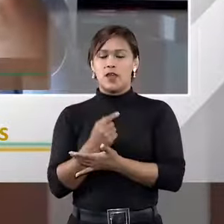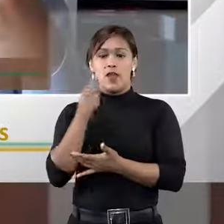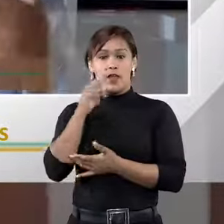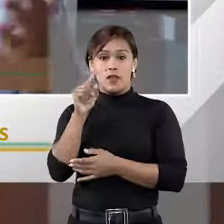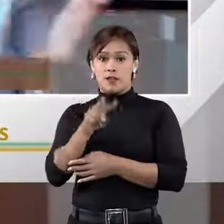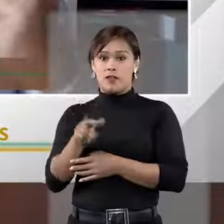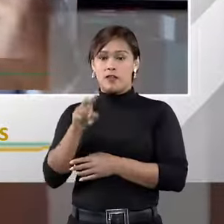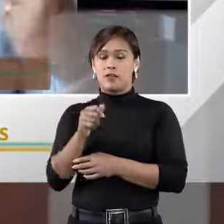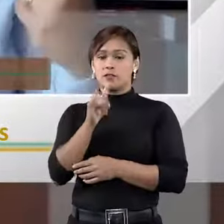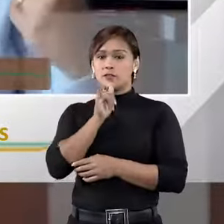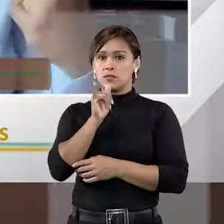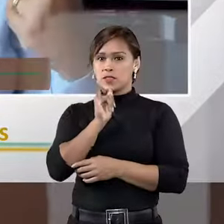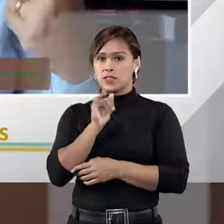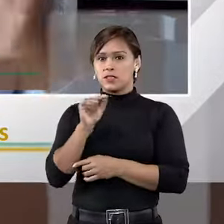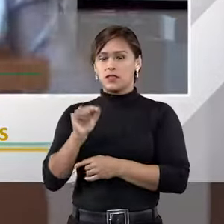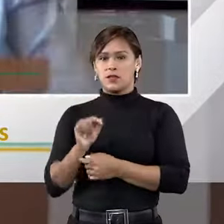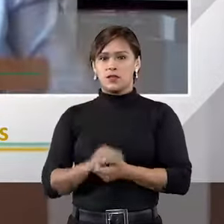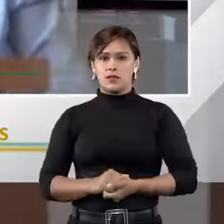você... Por exemplo,